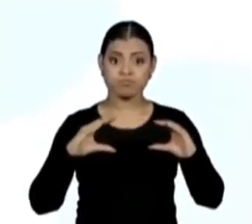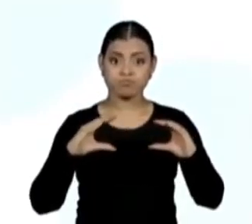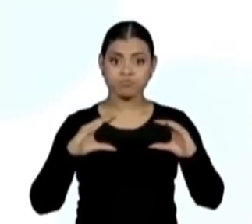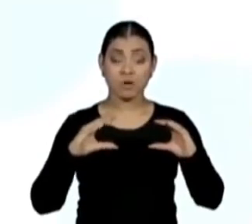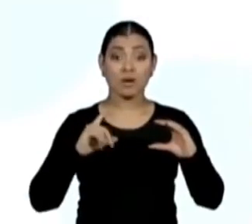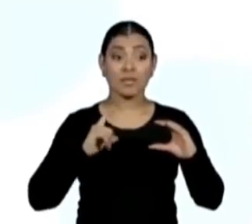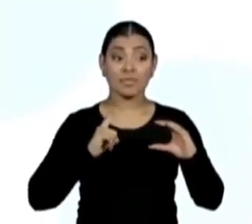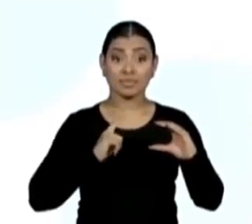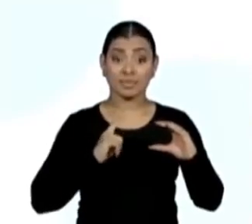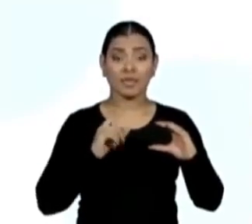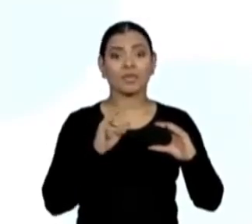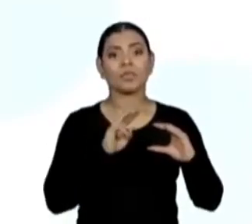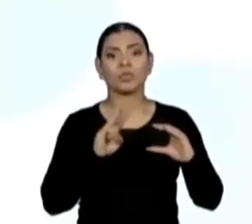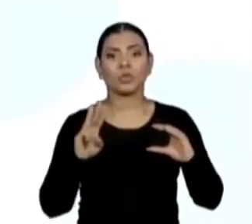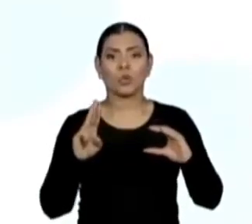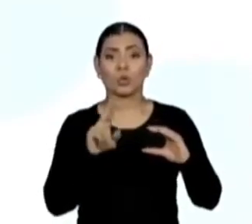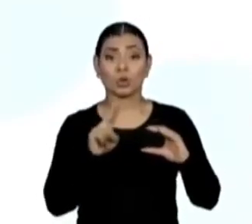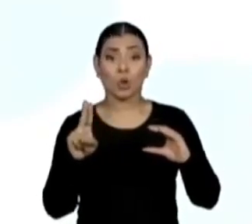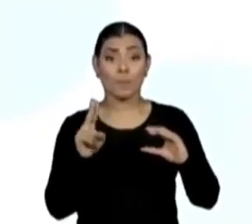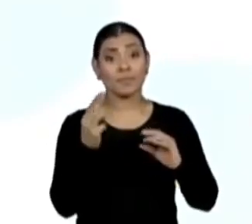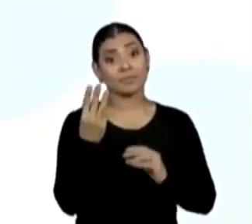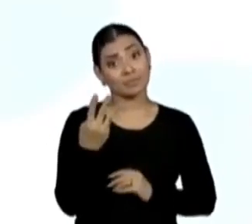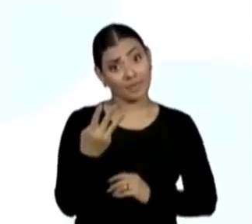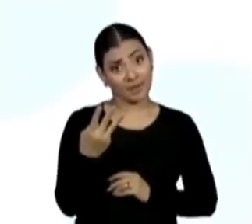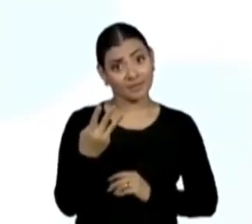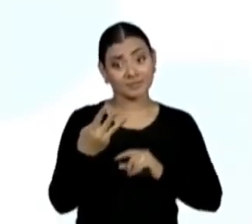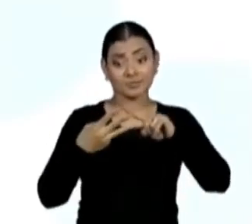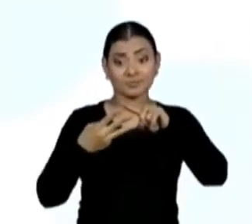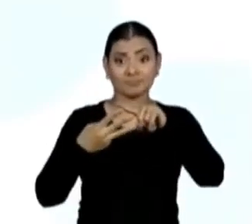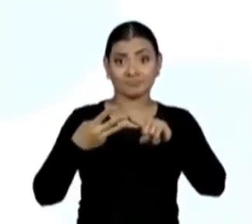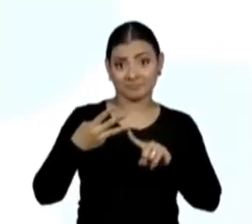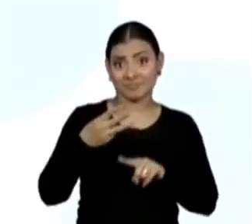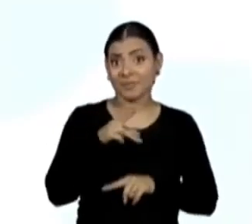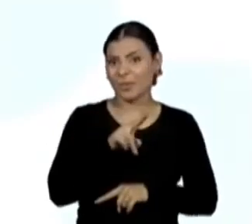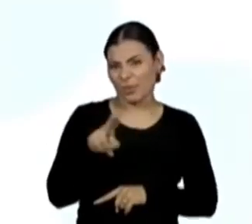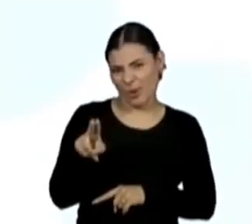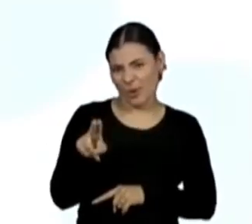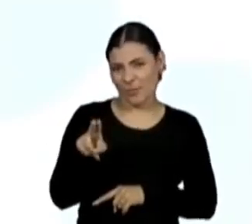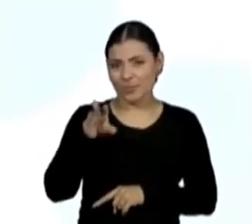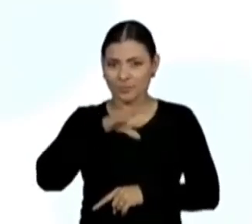esses três nomes, mas eu vou registrar apenas um, vou colocar bloco retangular, tudo bem?